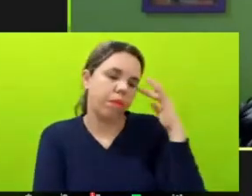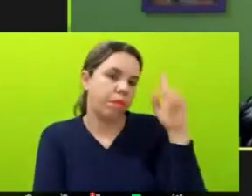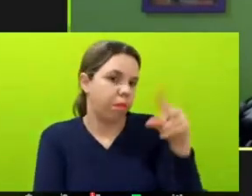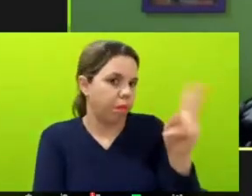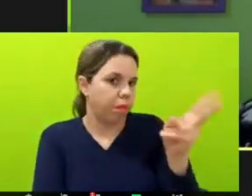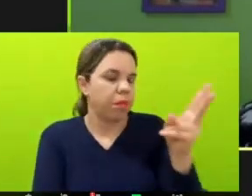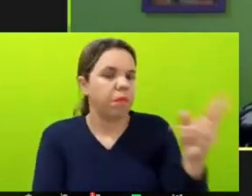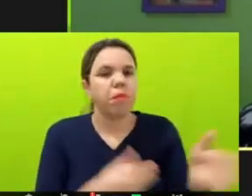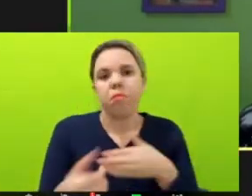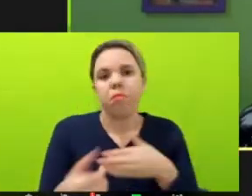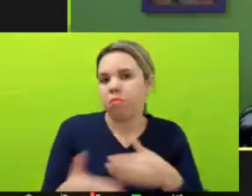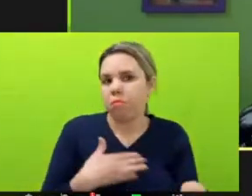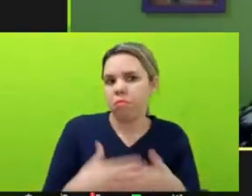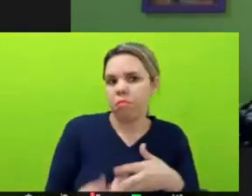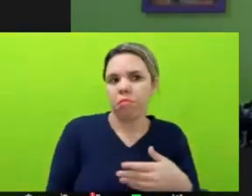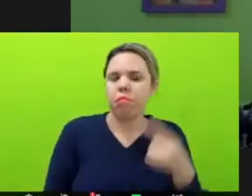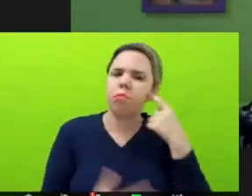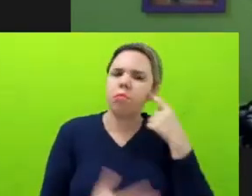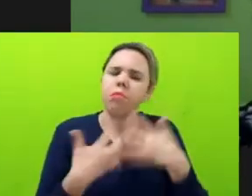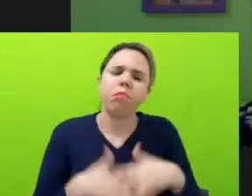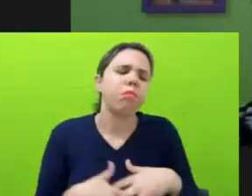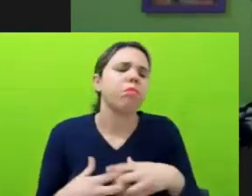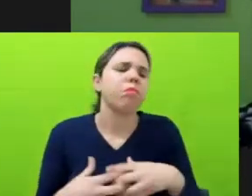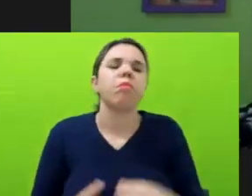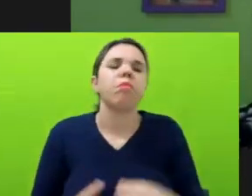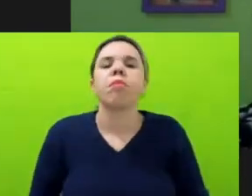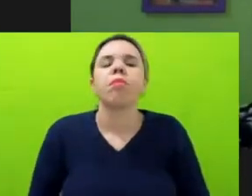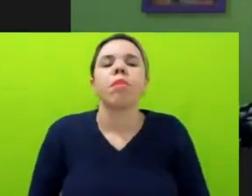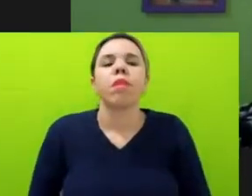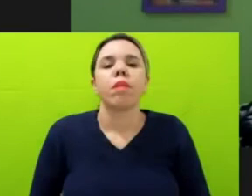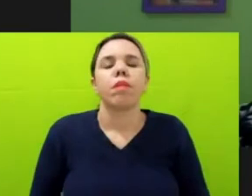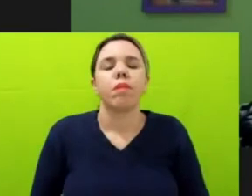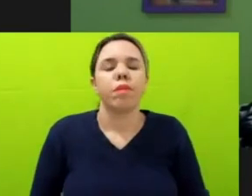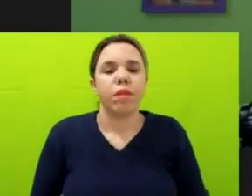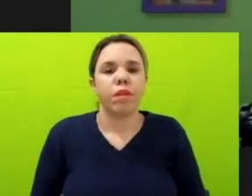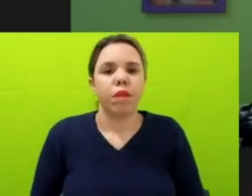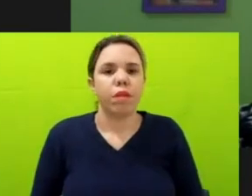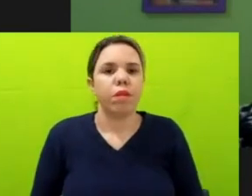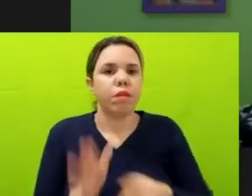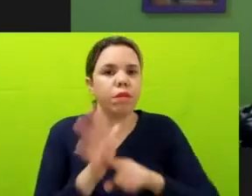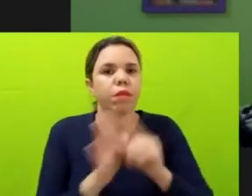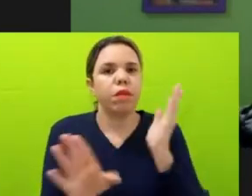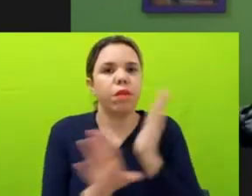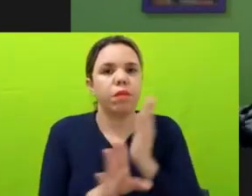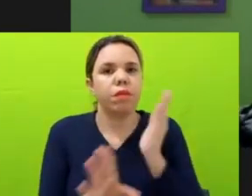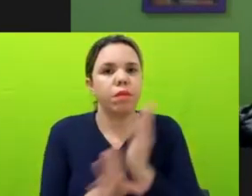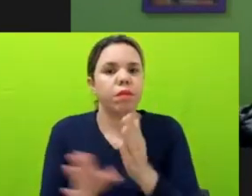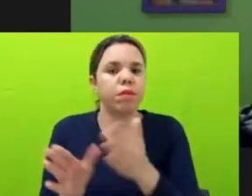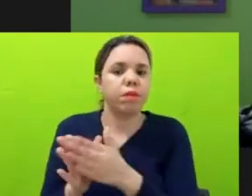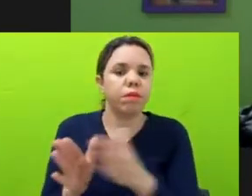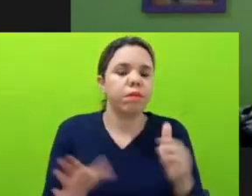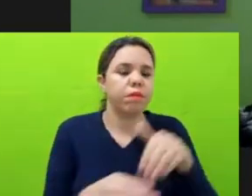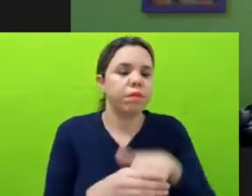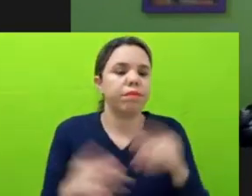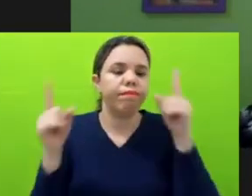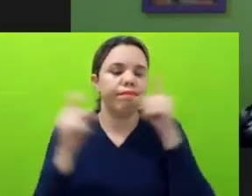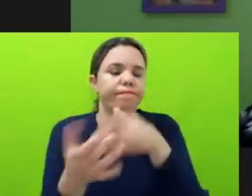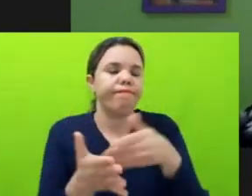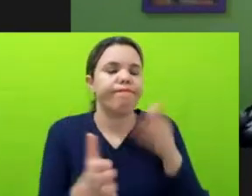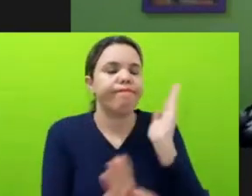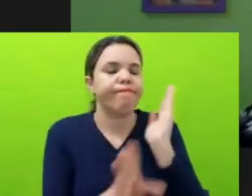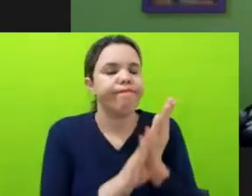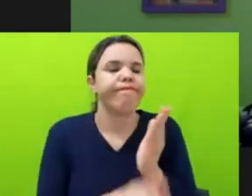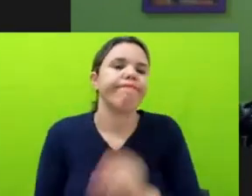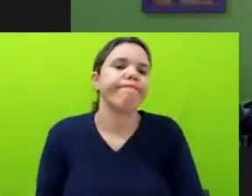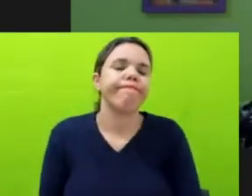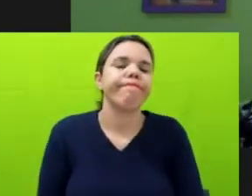aí, do que a gente está investigando, no período de eleição é tudo mais complicado de investigar, e, novamente,